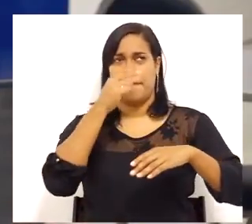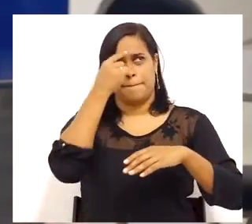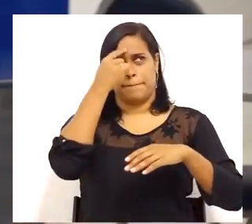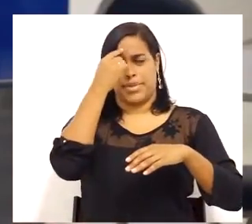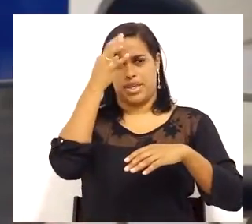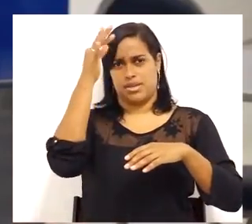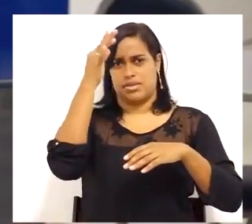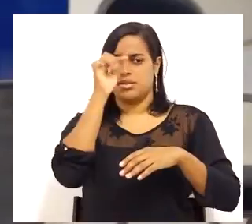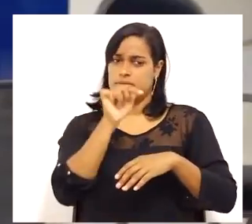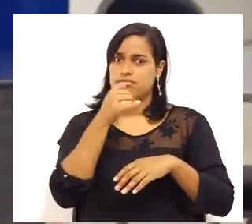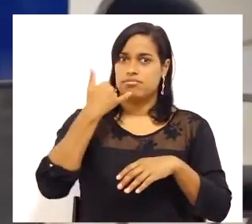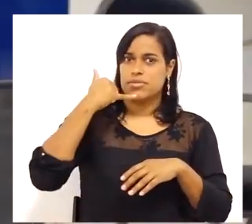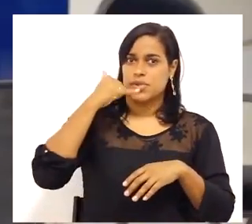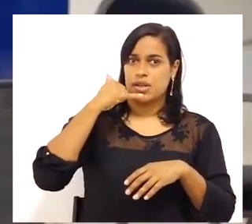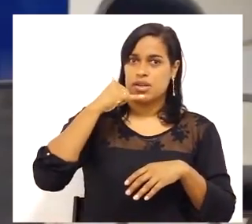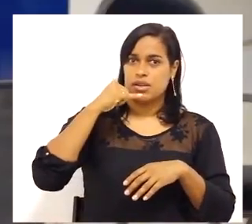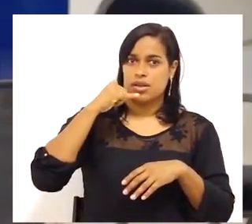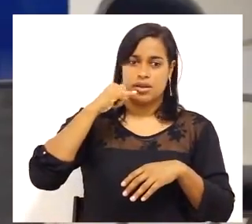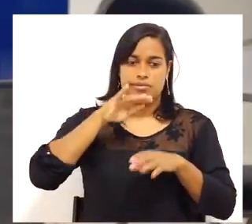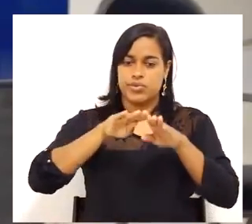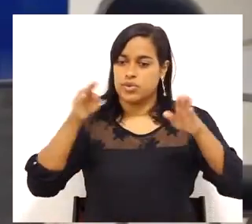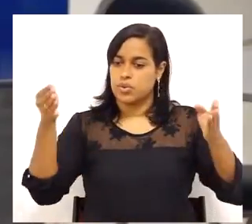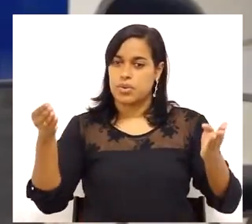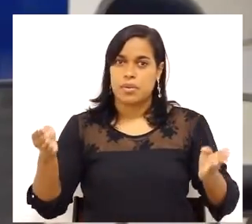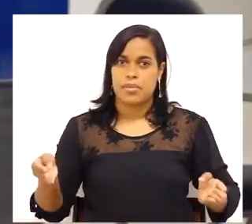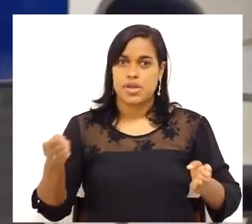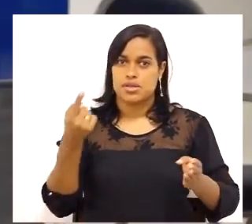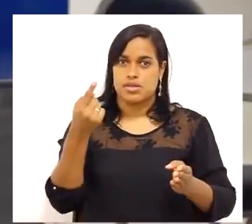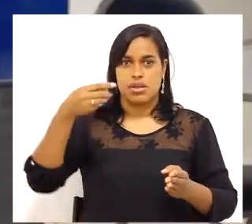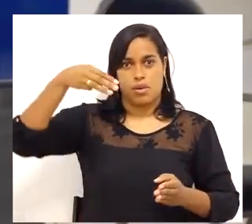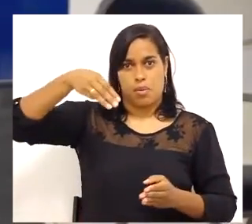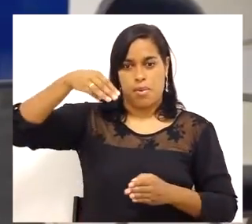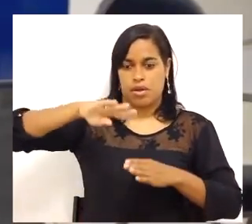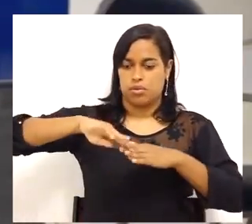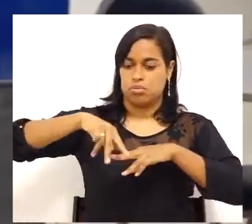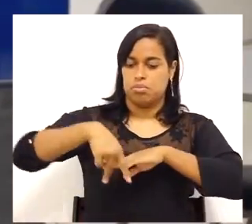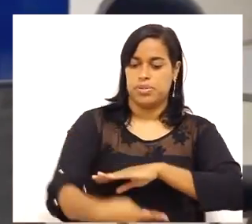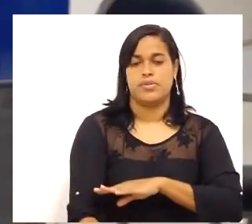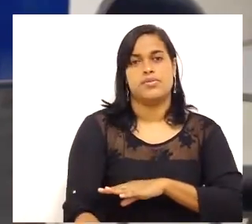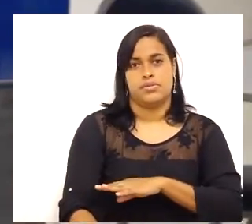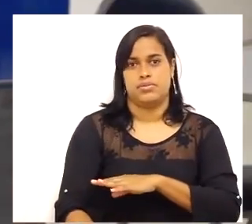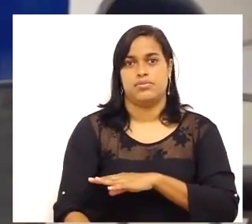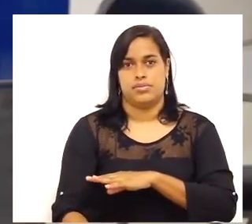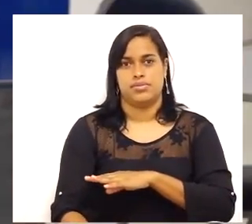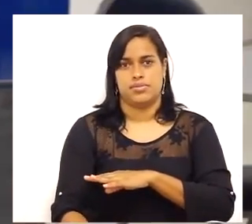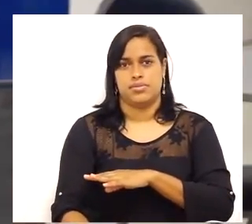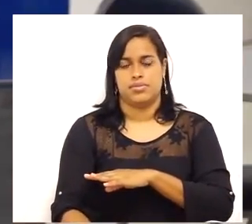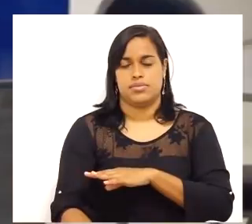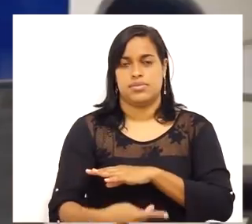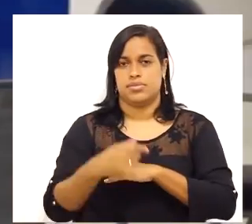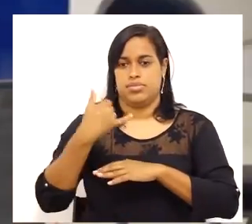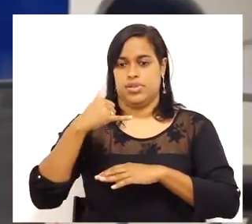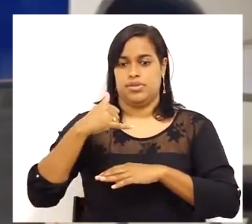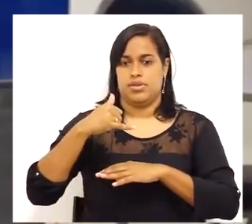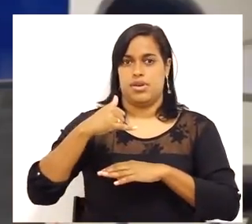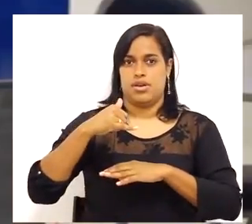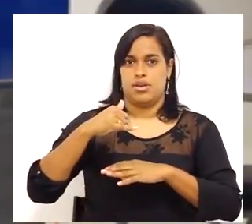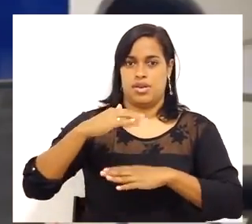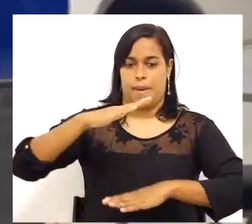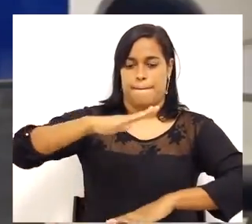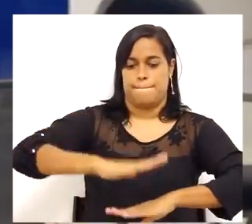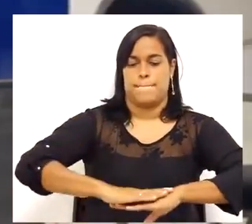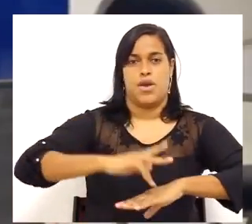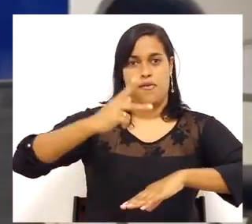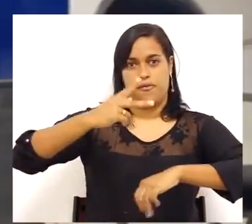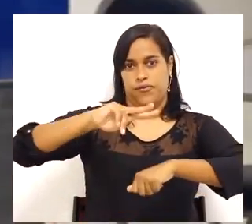novo caia de uma mesa de aproximadamente um metro de altura. E mais, que ele caia com o visor virado para